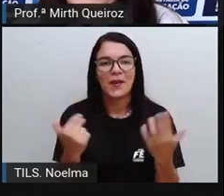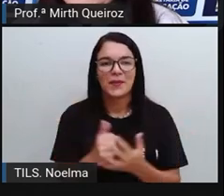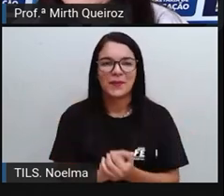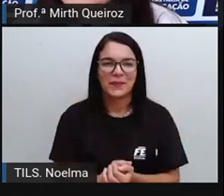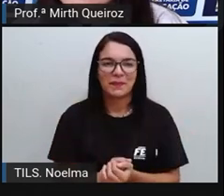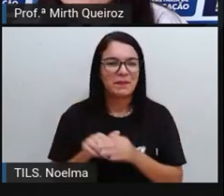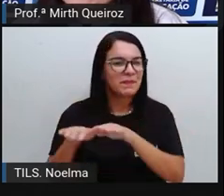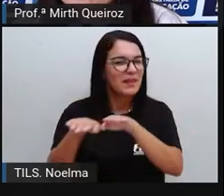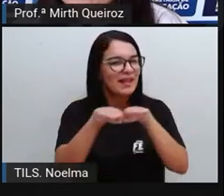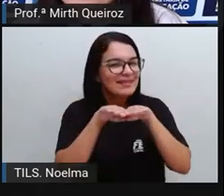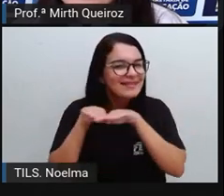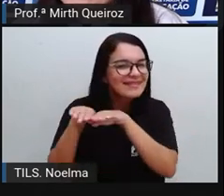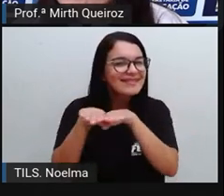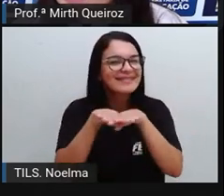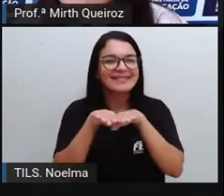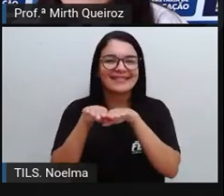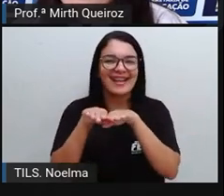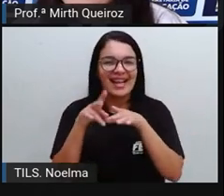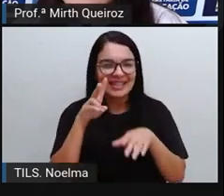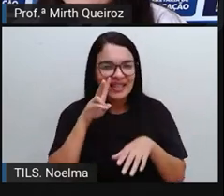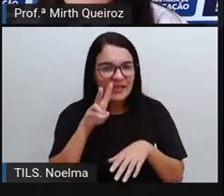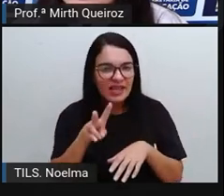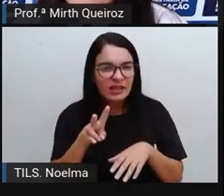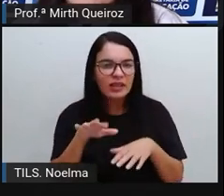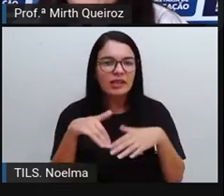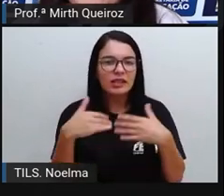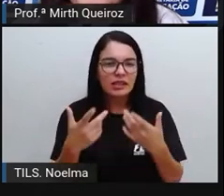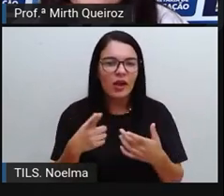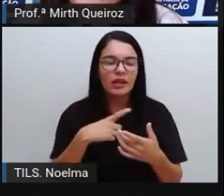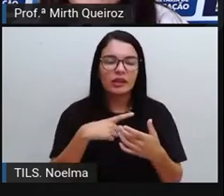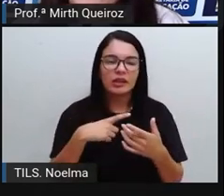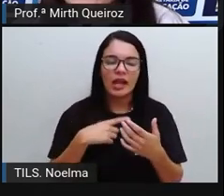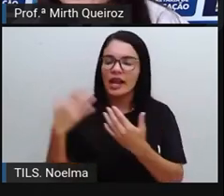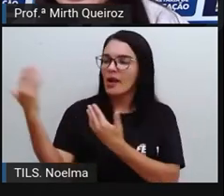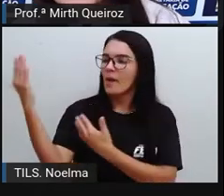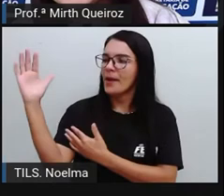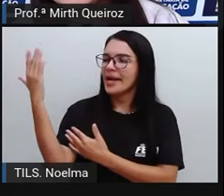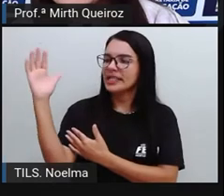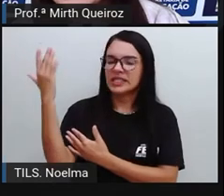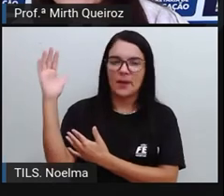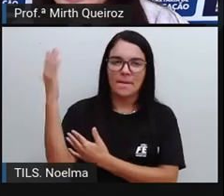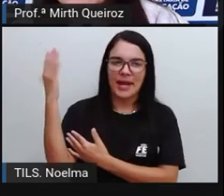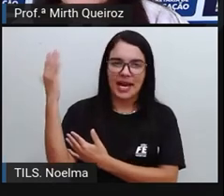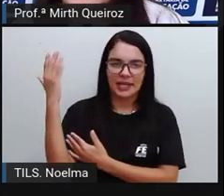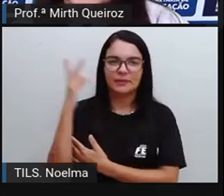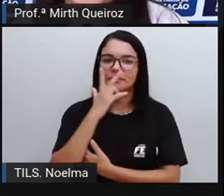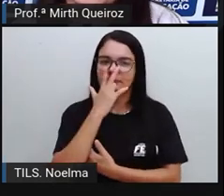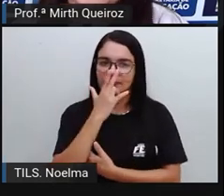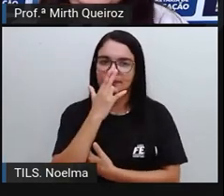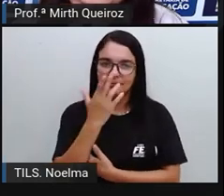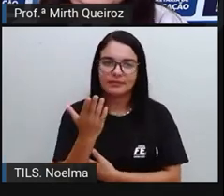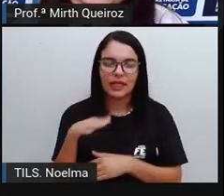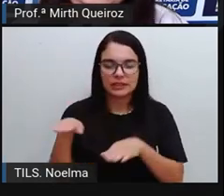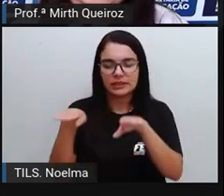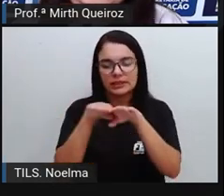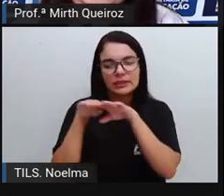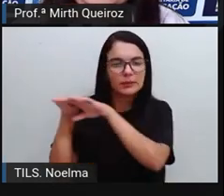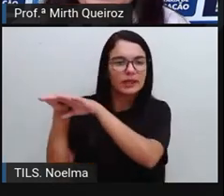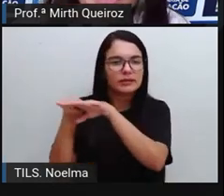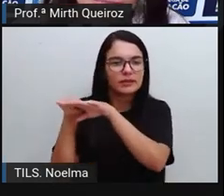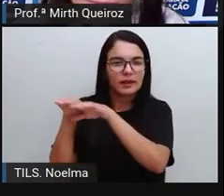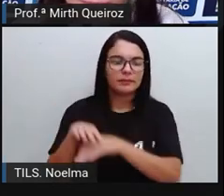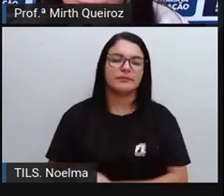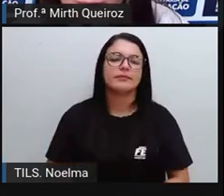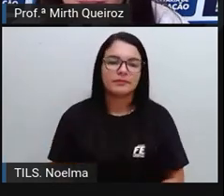em relação à forma é igual, né? Um lado vai ser igual ao outro. Se for igual, a gente vai dizer que é o quê?